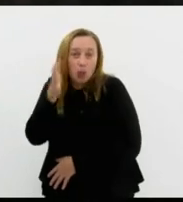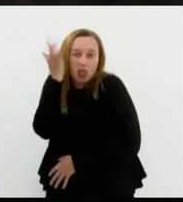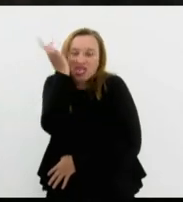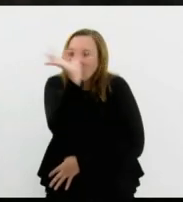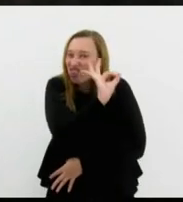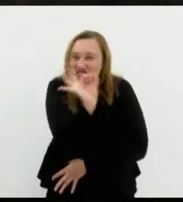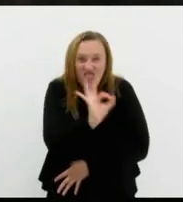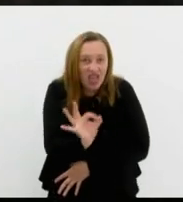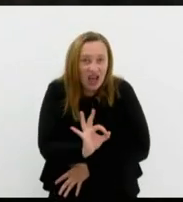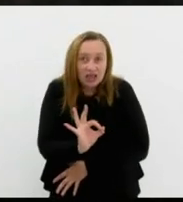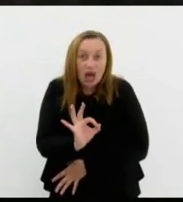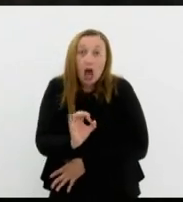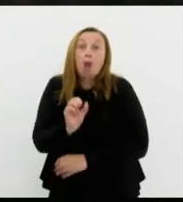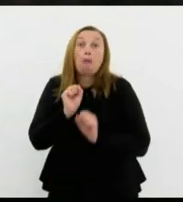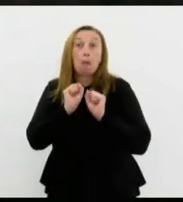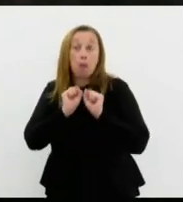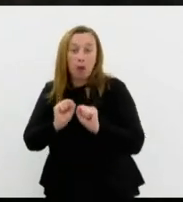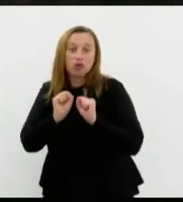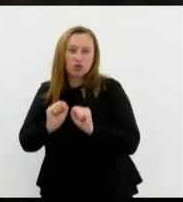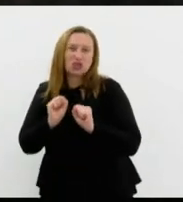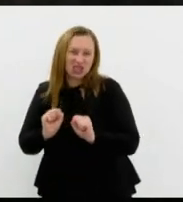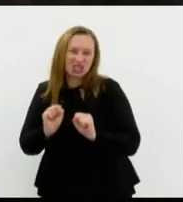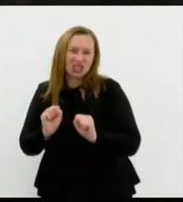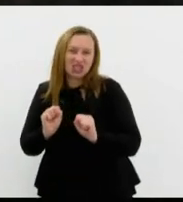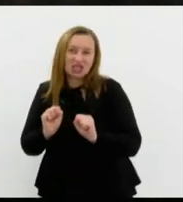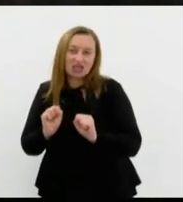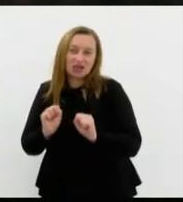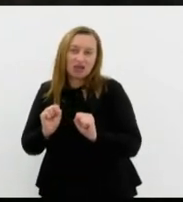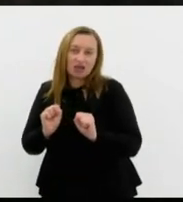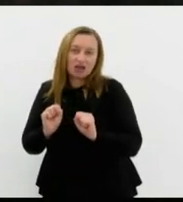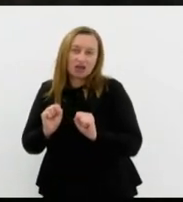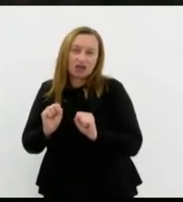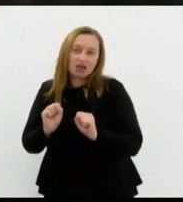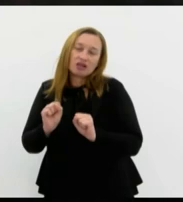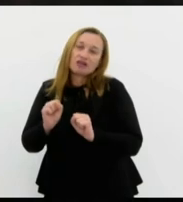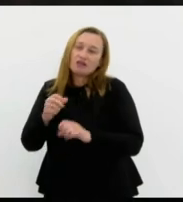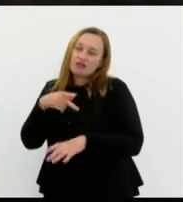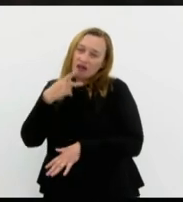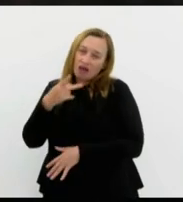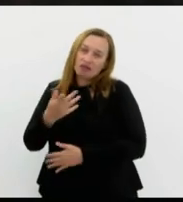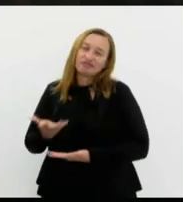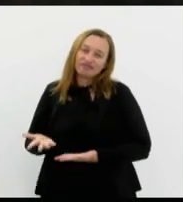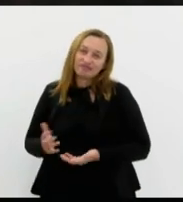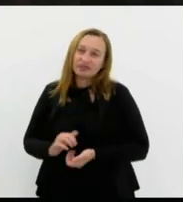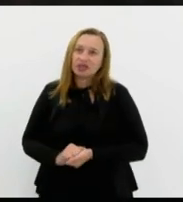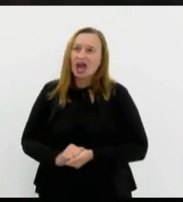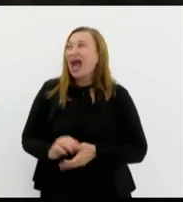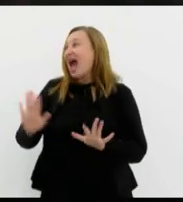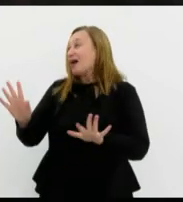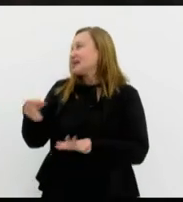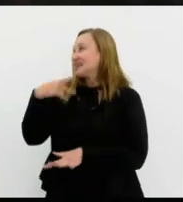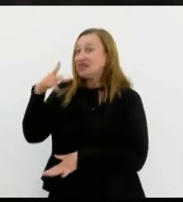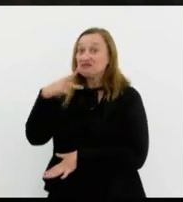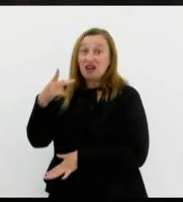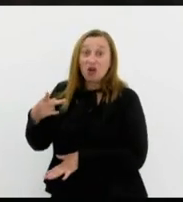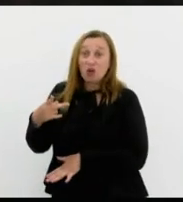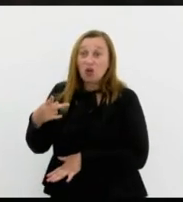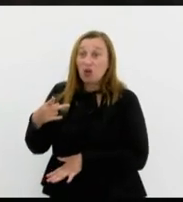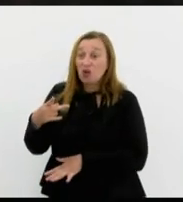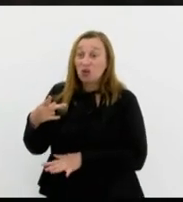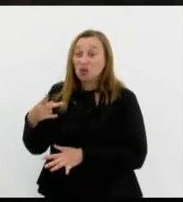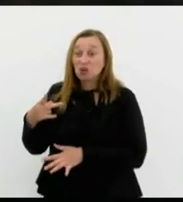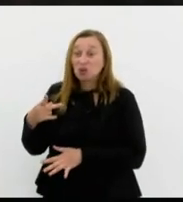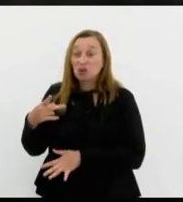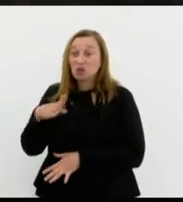vida poderia produzir esta barbaridade ah mas ele falou de improviso não